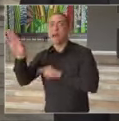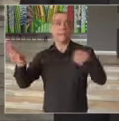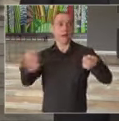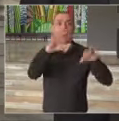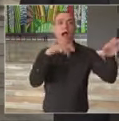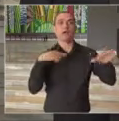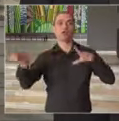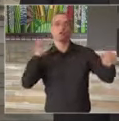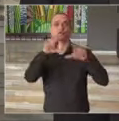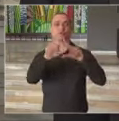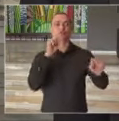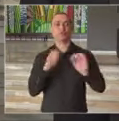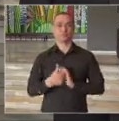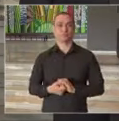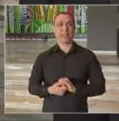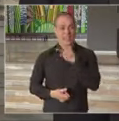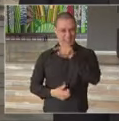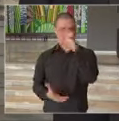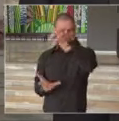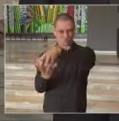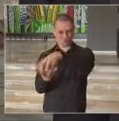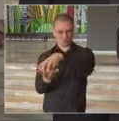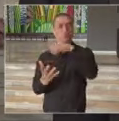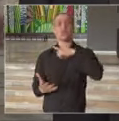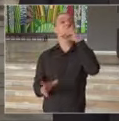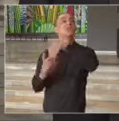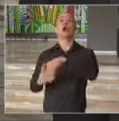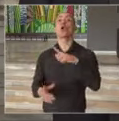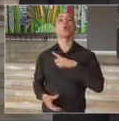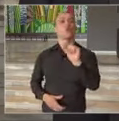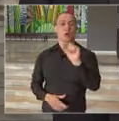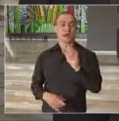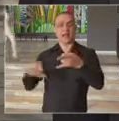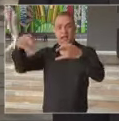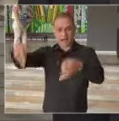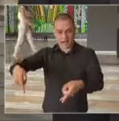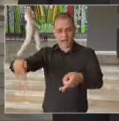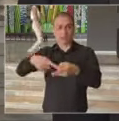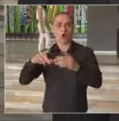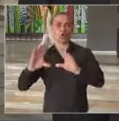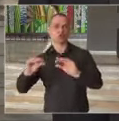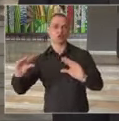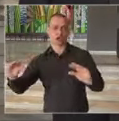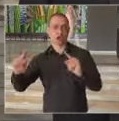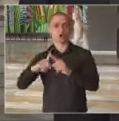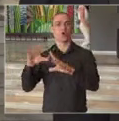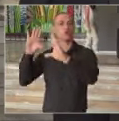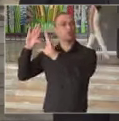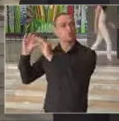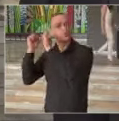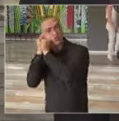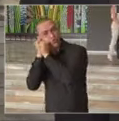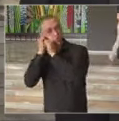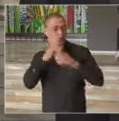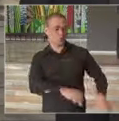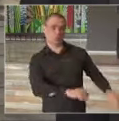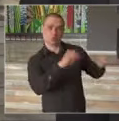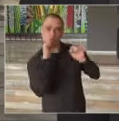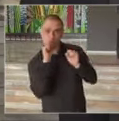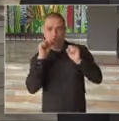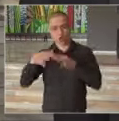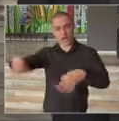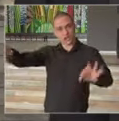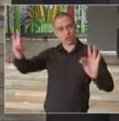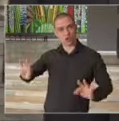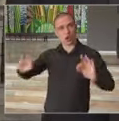Os centros contarão com os seguintes itens. Camas, colchões, travesseiros, lençóis, cobertores,